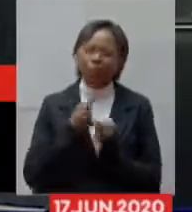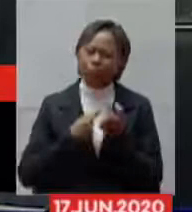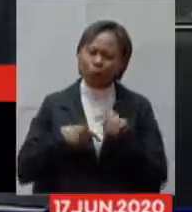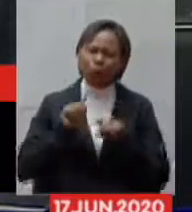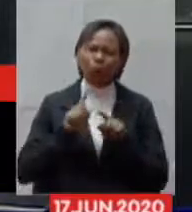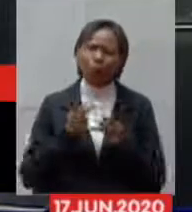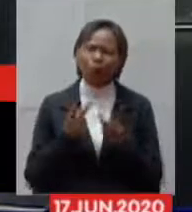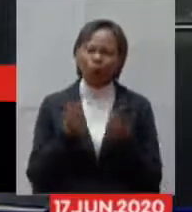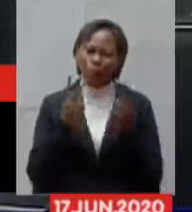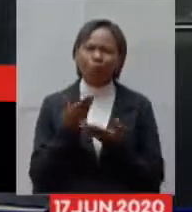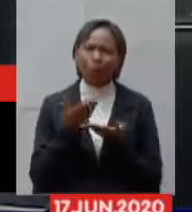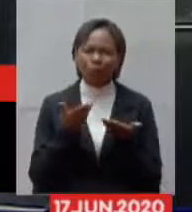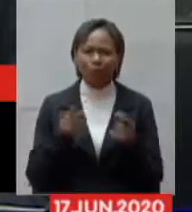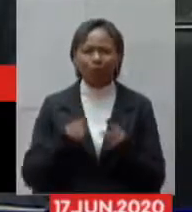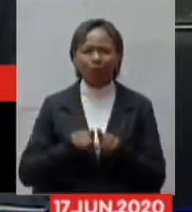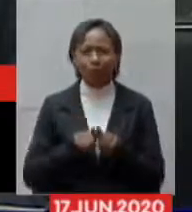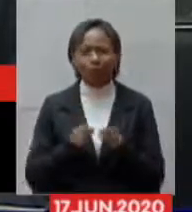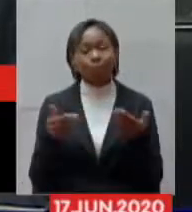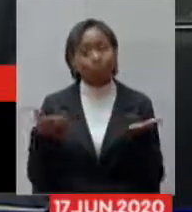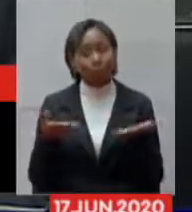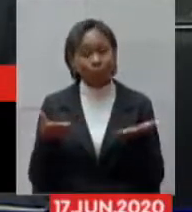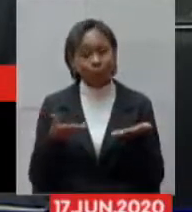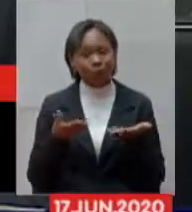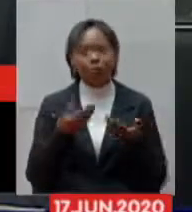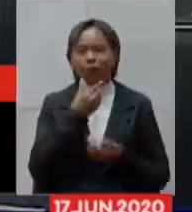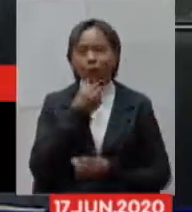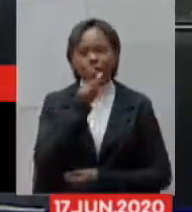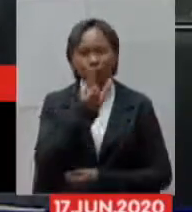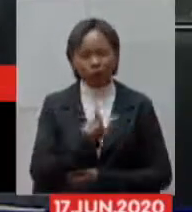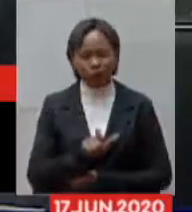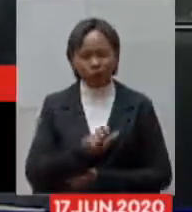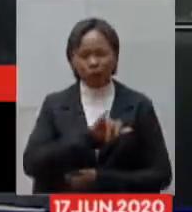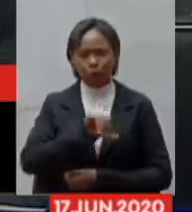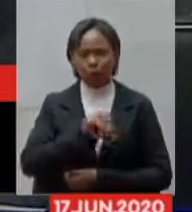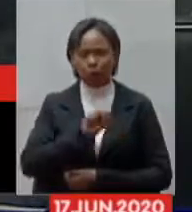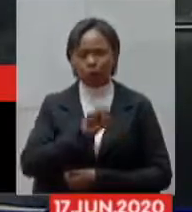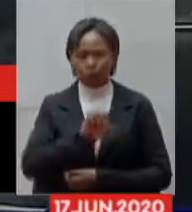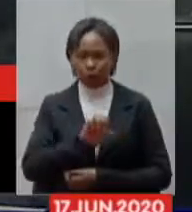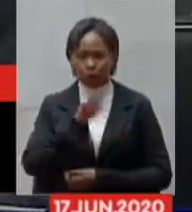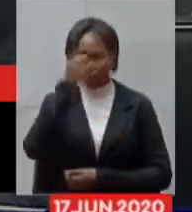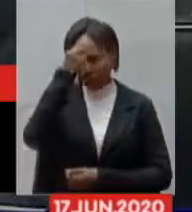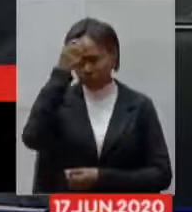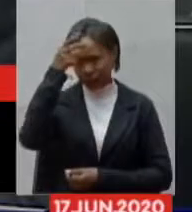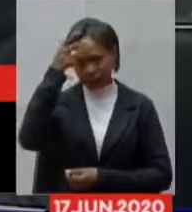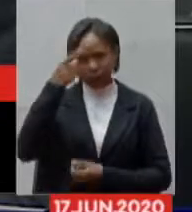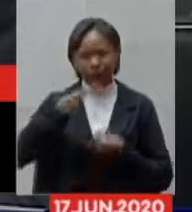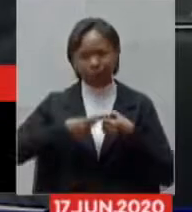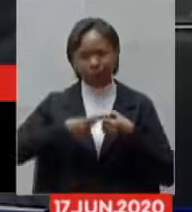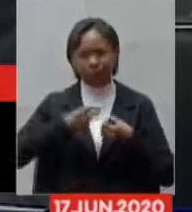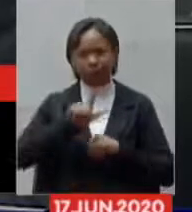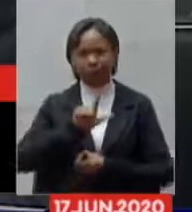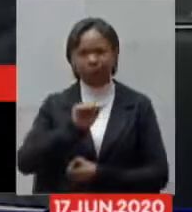com a palavra o prefeito de Lavras José Xerém Boa tarde